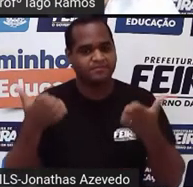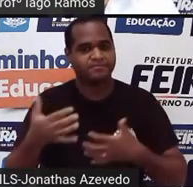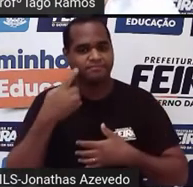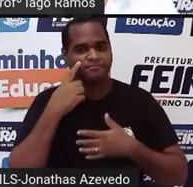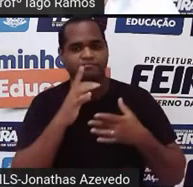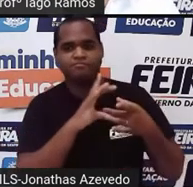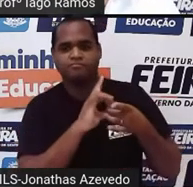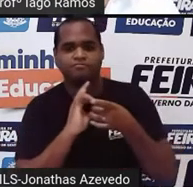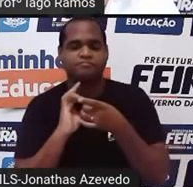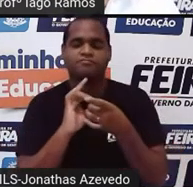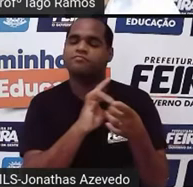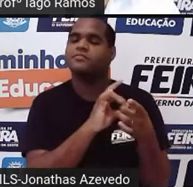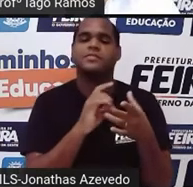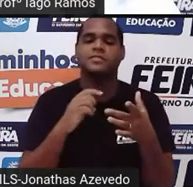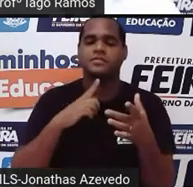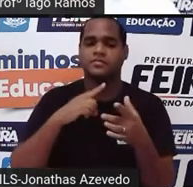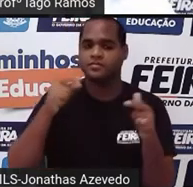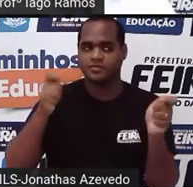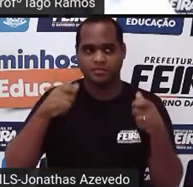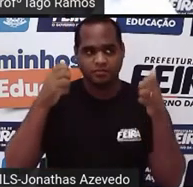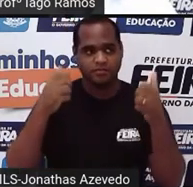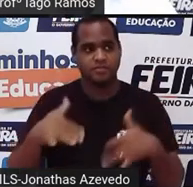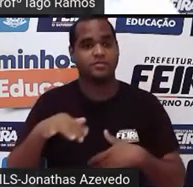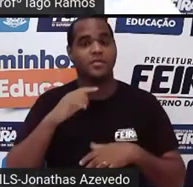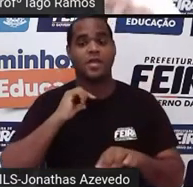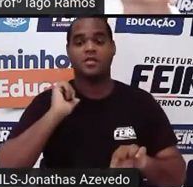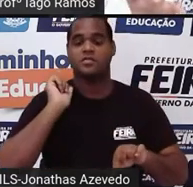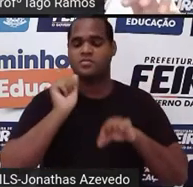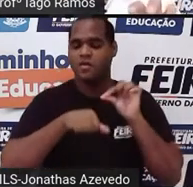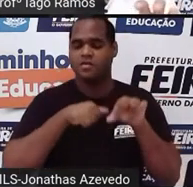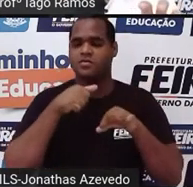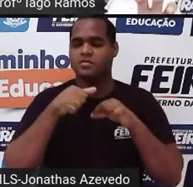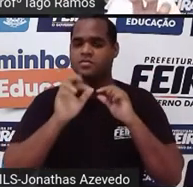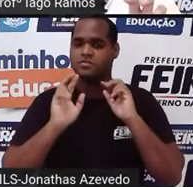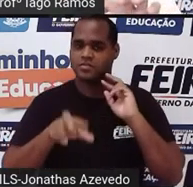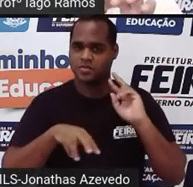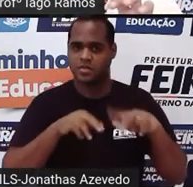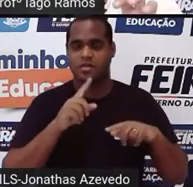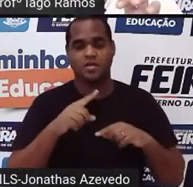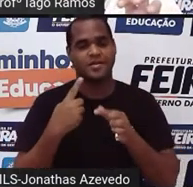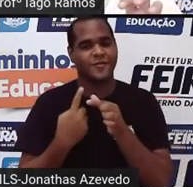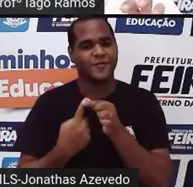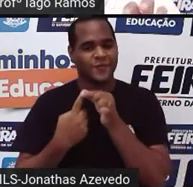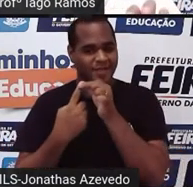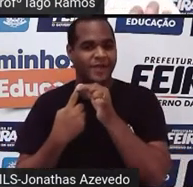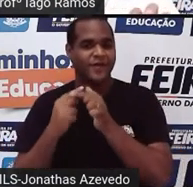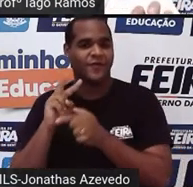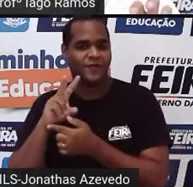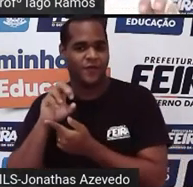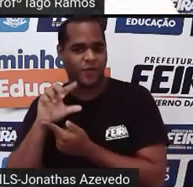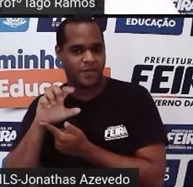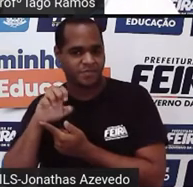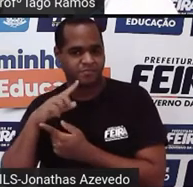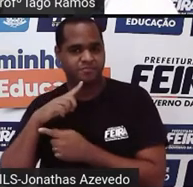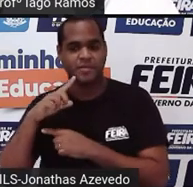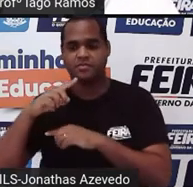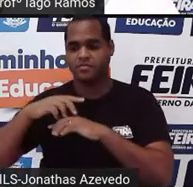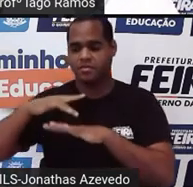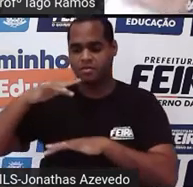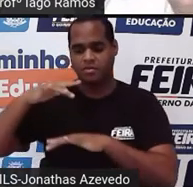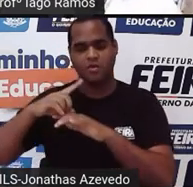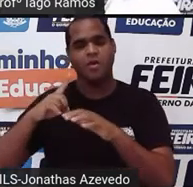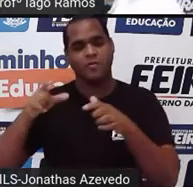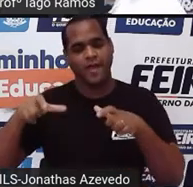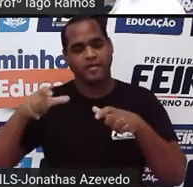relações, a gente pode mudar de unidade de volume para capacidade, ou o contrário,